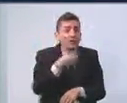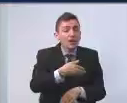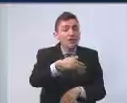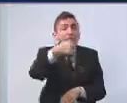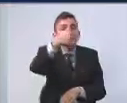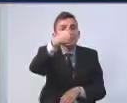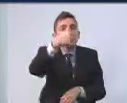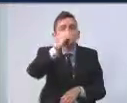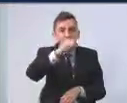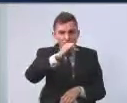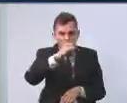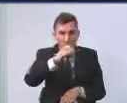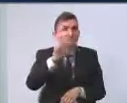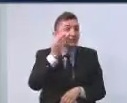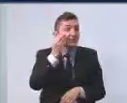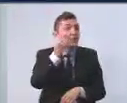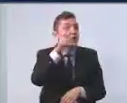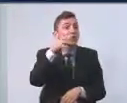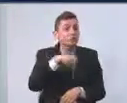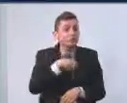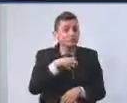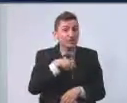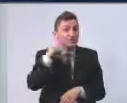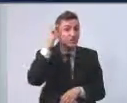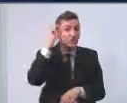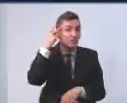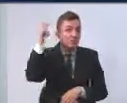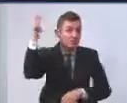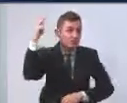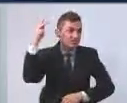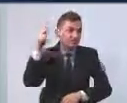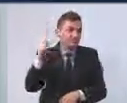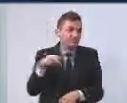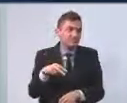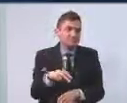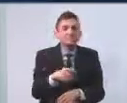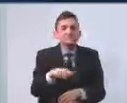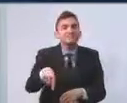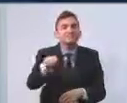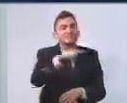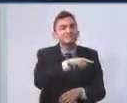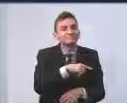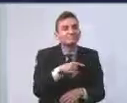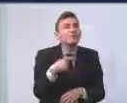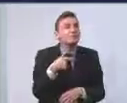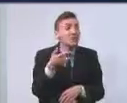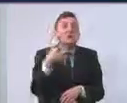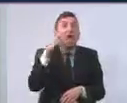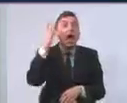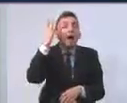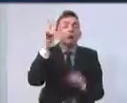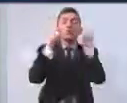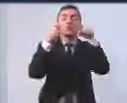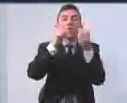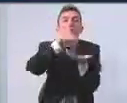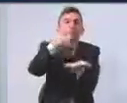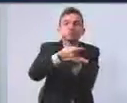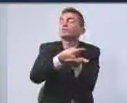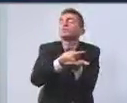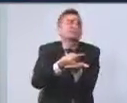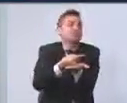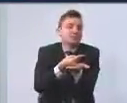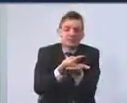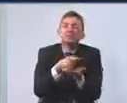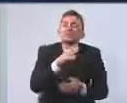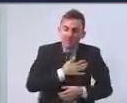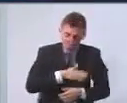de janeiro em São Paulo, viu? Vocês vão ver um outro jeito de tratar, um outro jeito de tratar. Só que isso não é do dia para noite. Nós vamos ter que ter